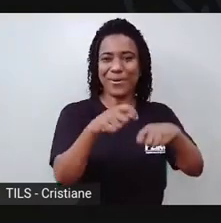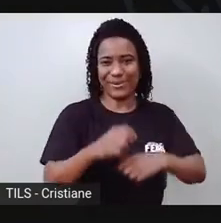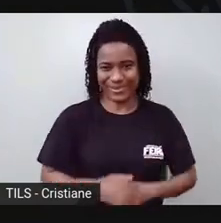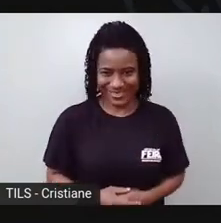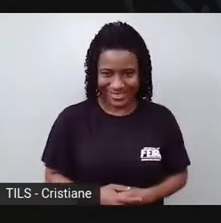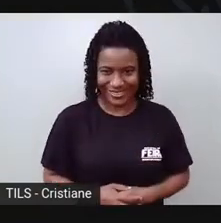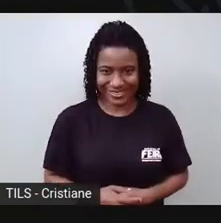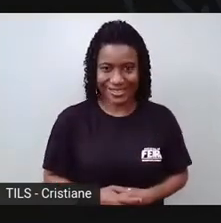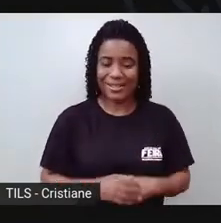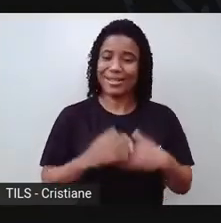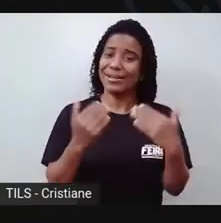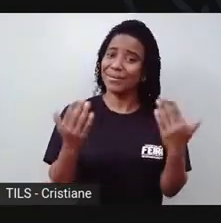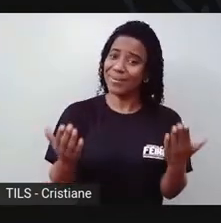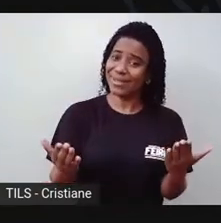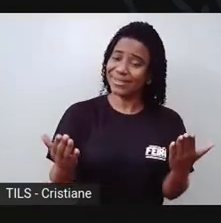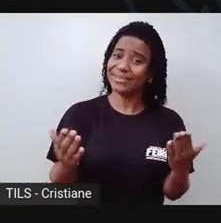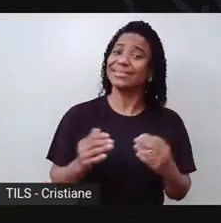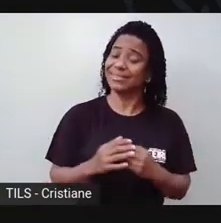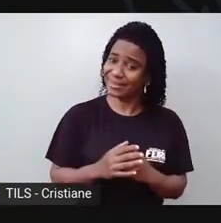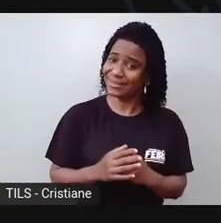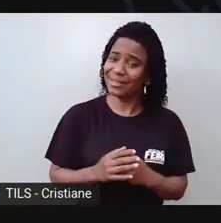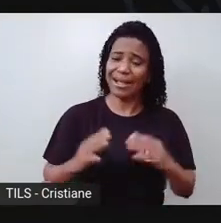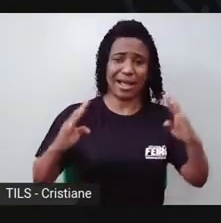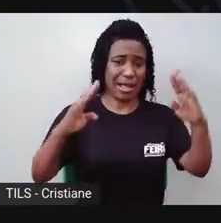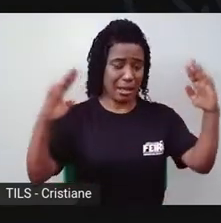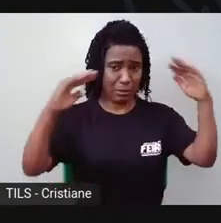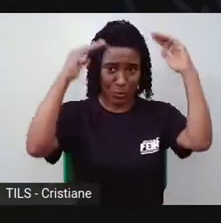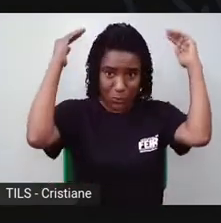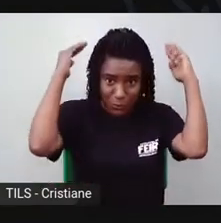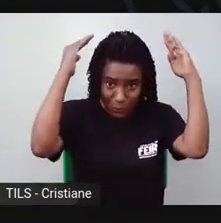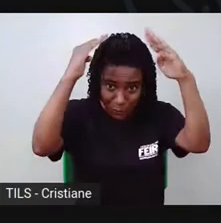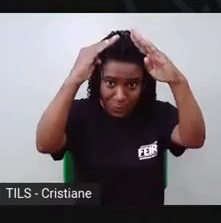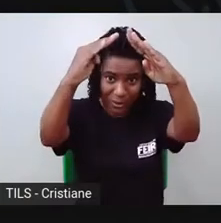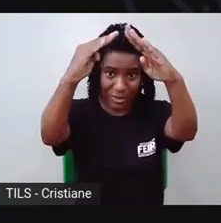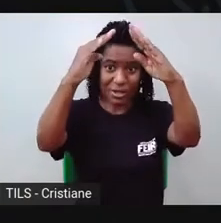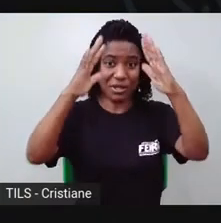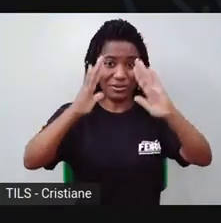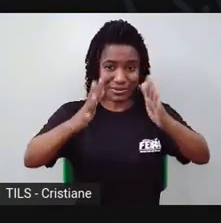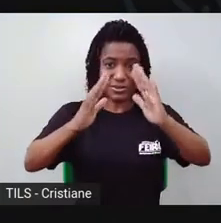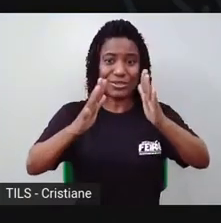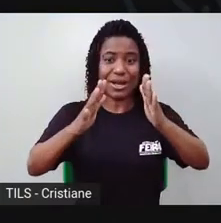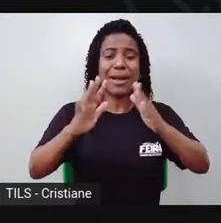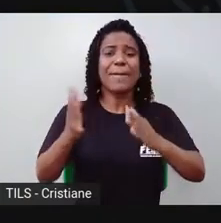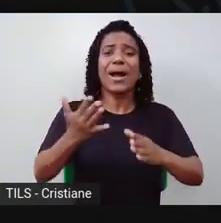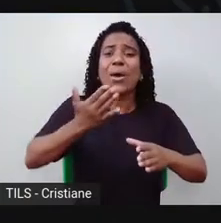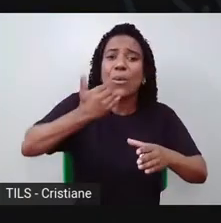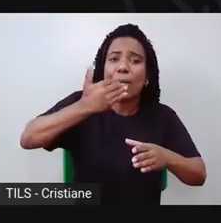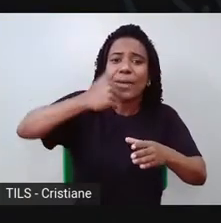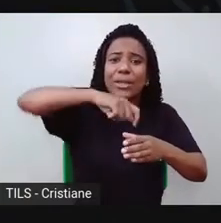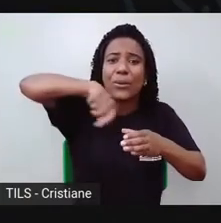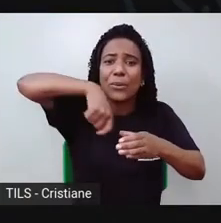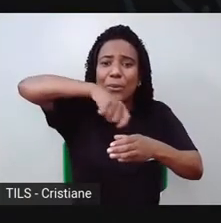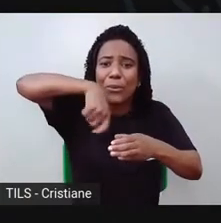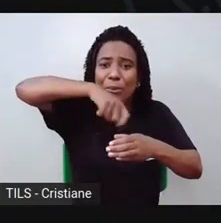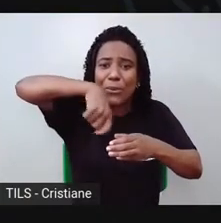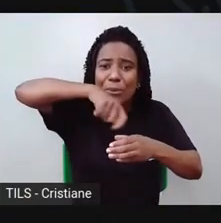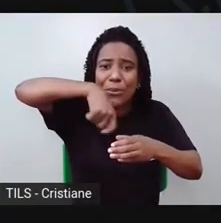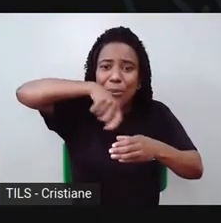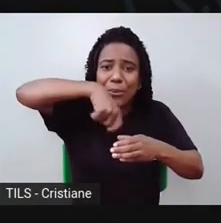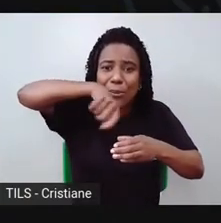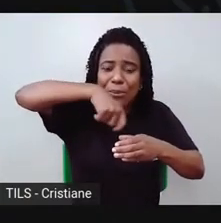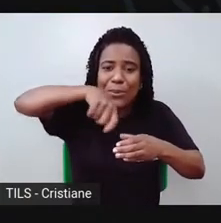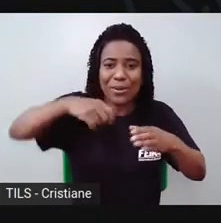cozinhar os utensílios dele, em vez de ser só na fogueira, ele ia precisar de uns utensílios domésticos, né? Umas